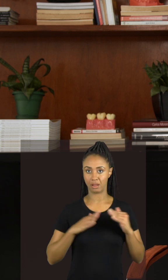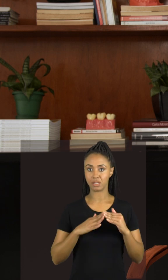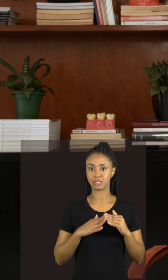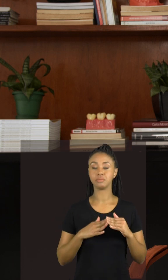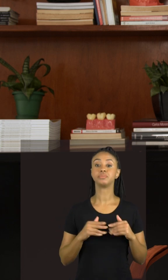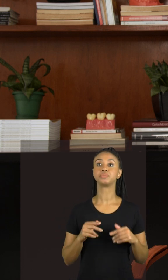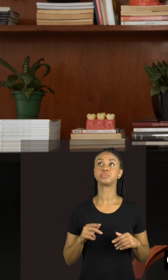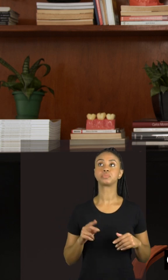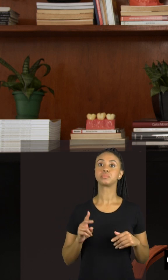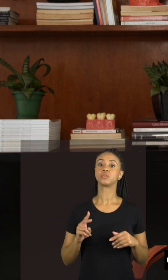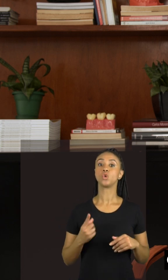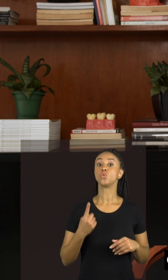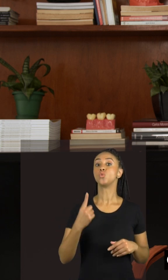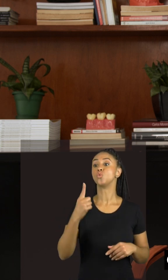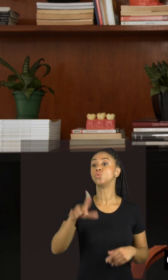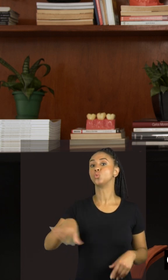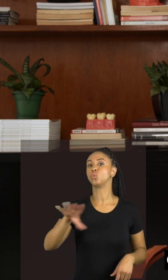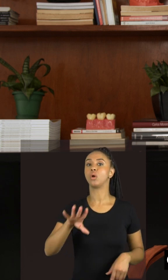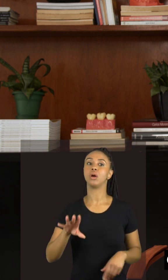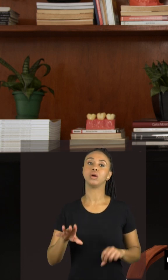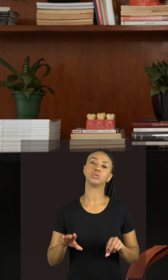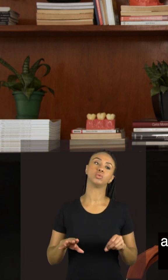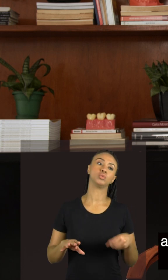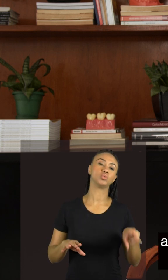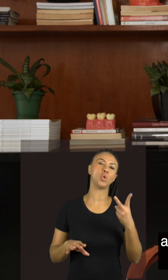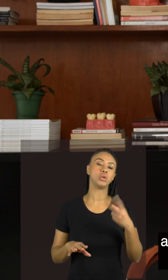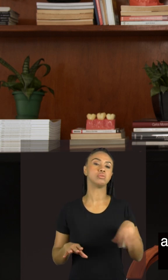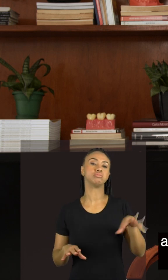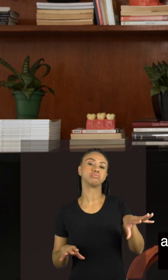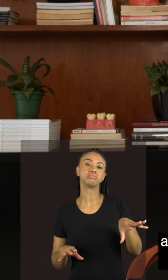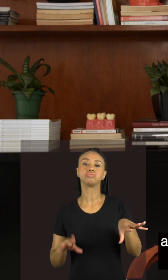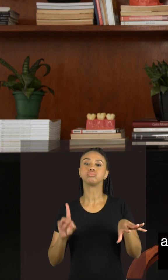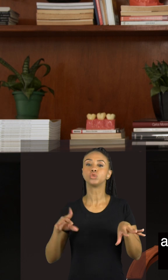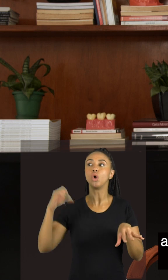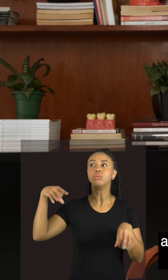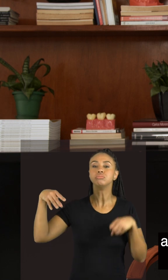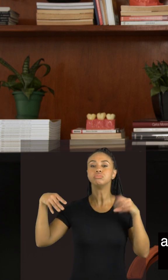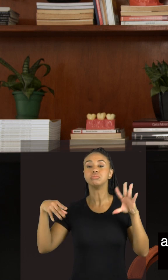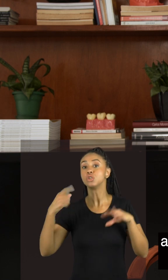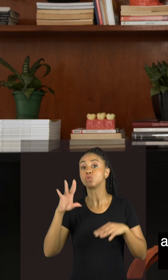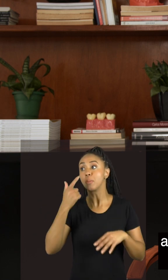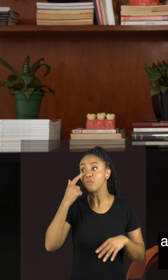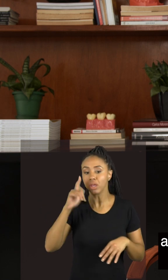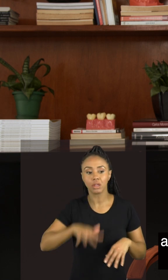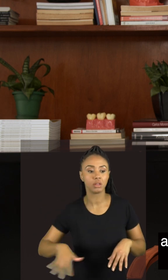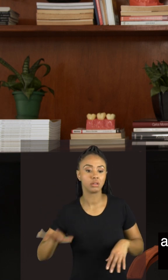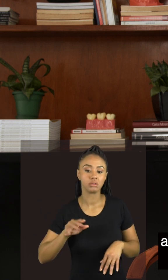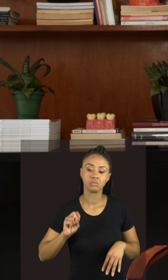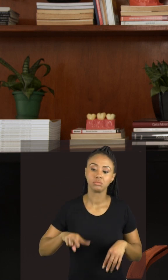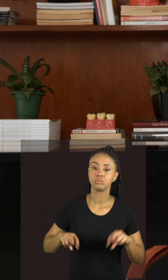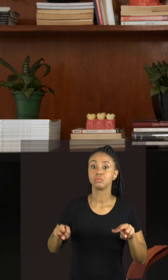deixo a luz de um cômodo ou outro ligado, apenas para conseguir enxergar o ambiente que eu estou,